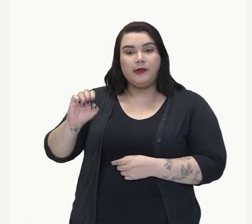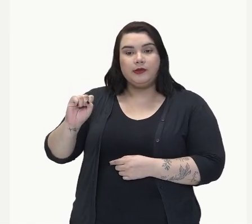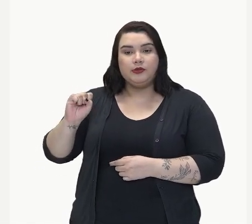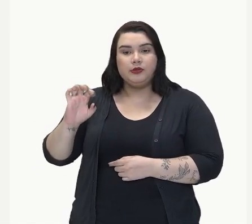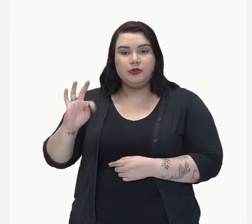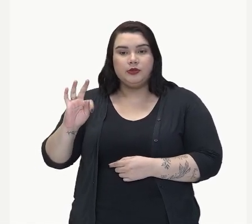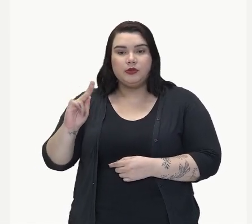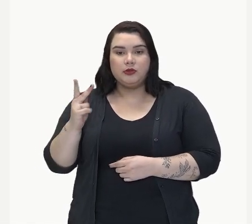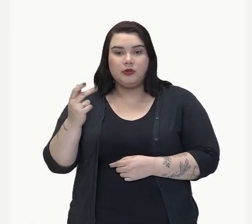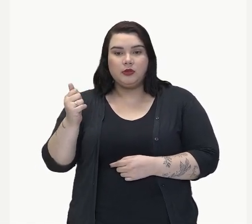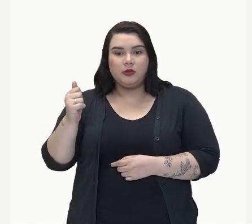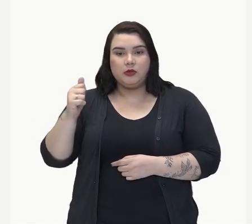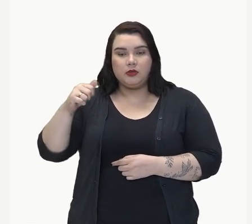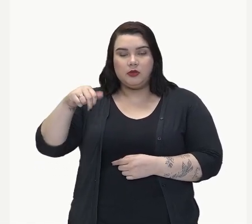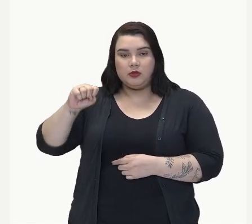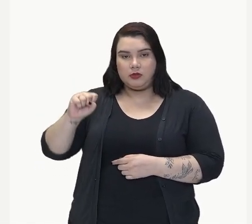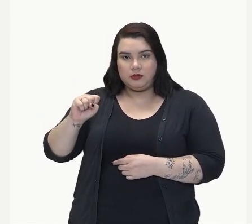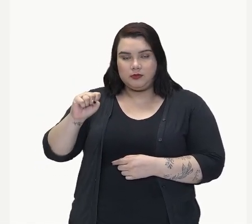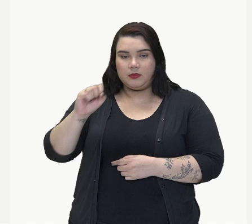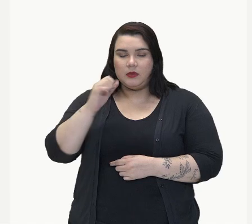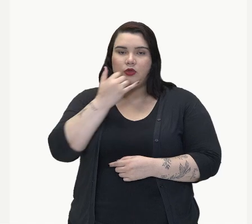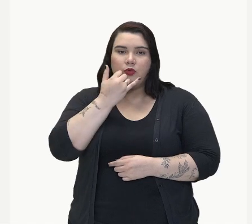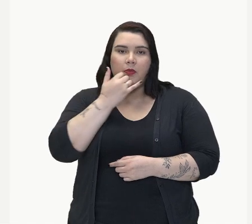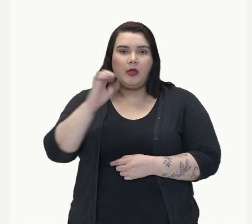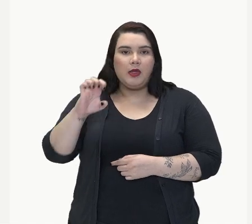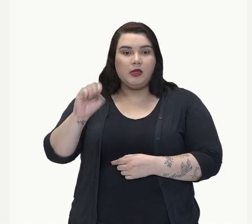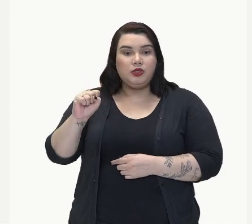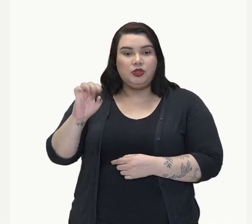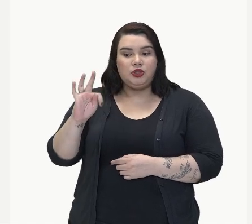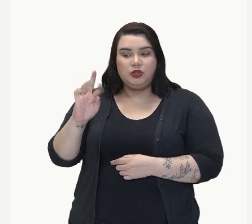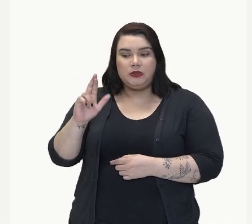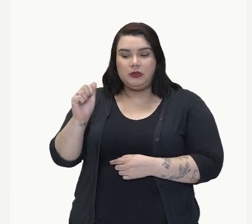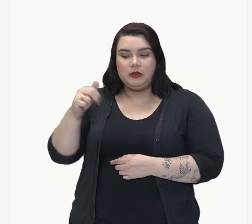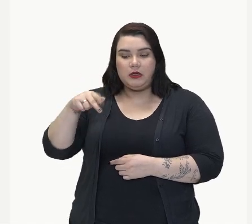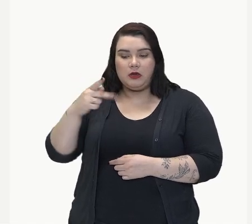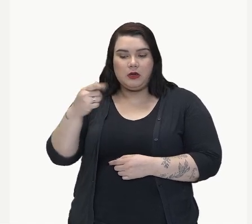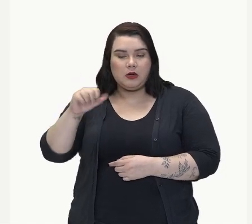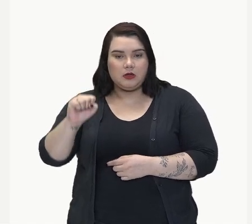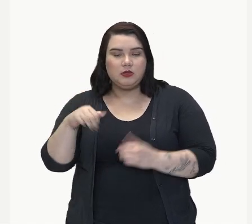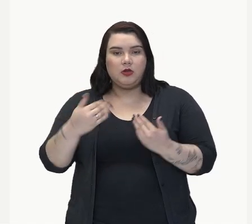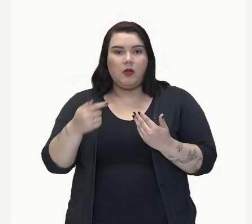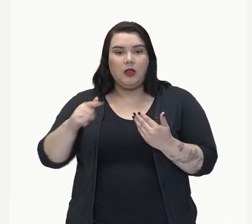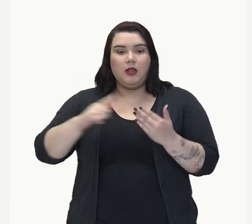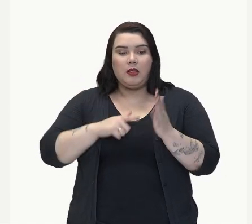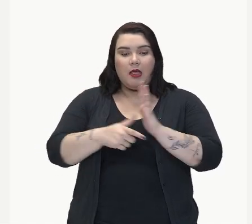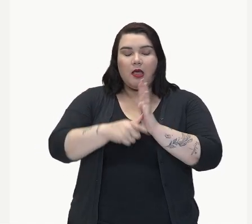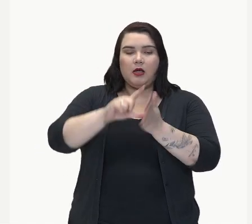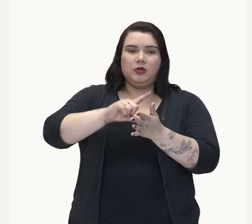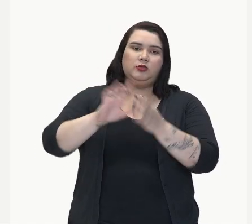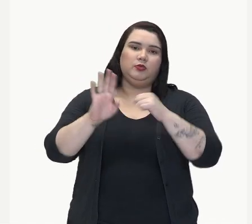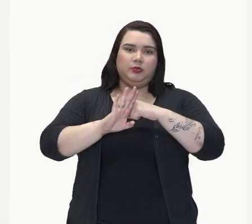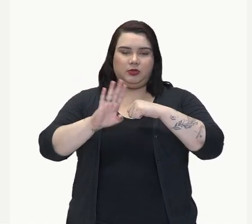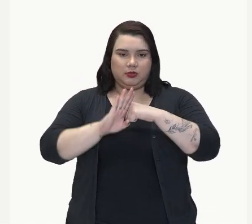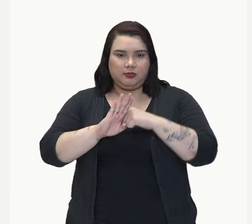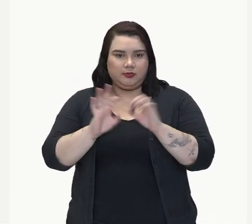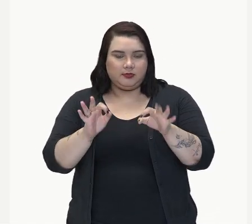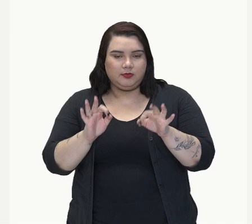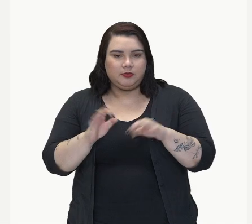do substantivo. Então, veja que o substantivo aqui é homens,